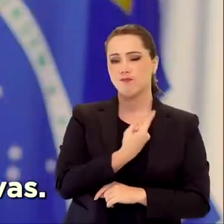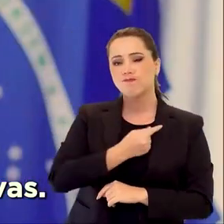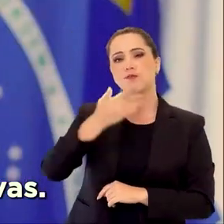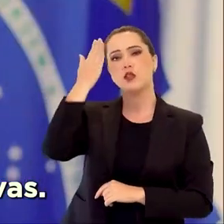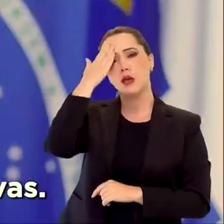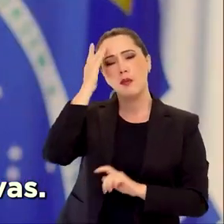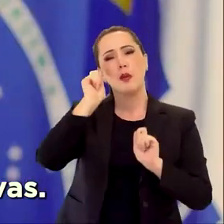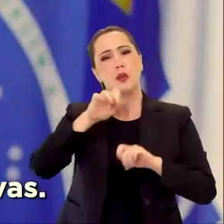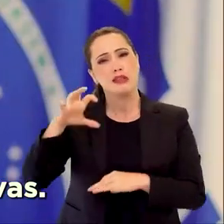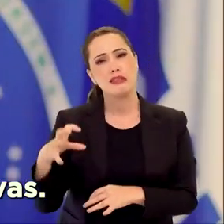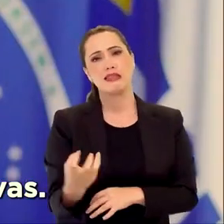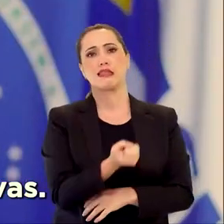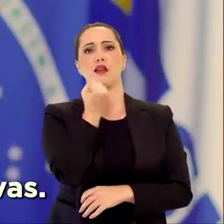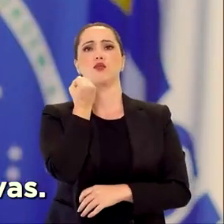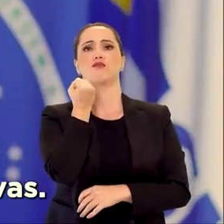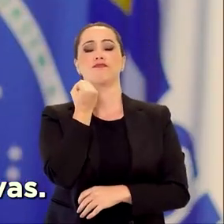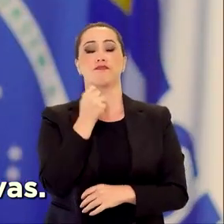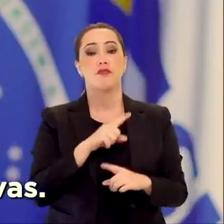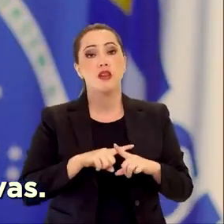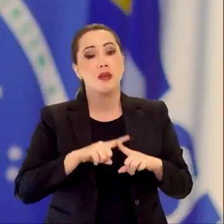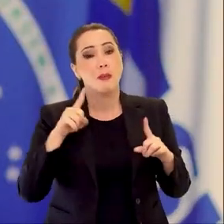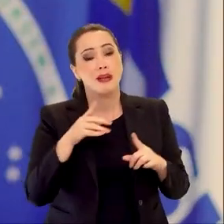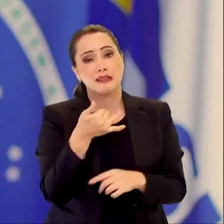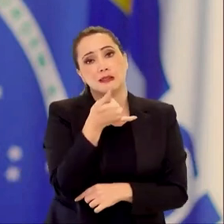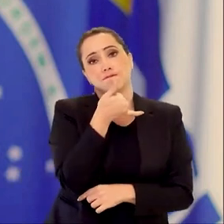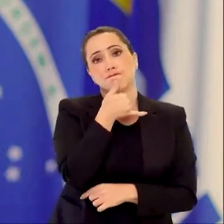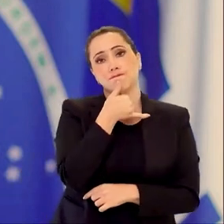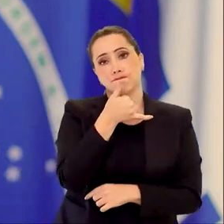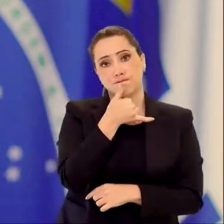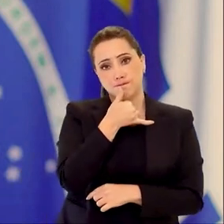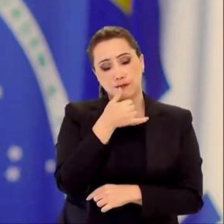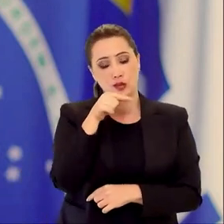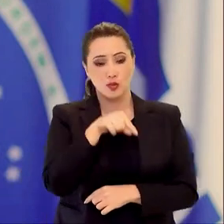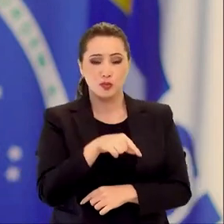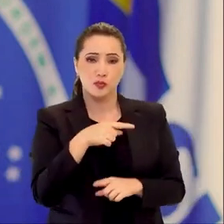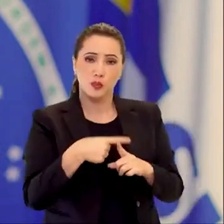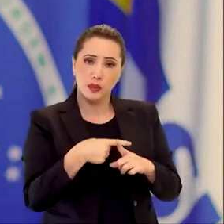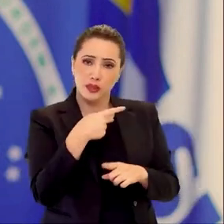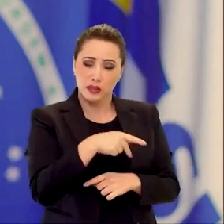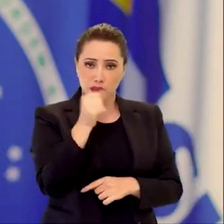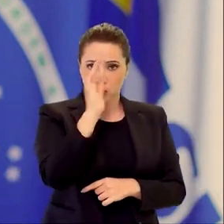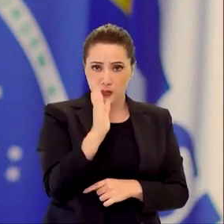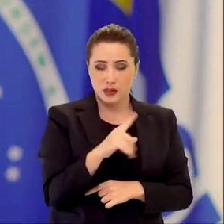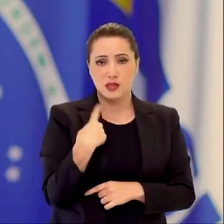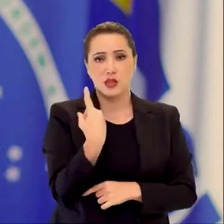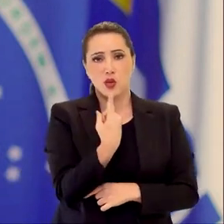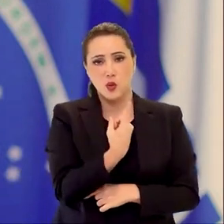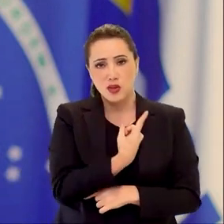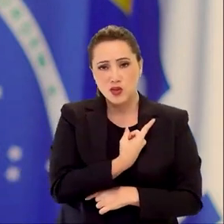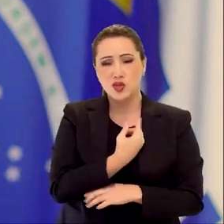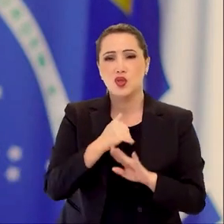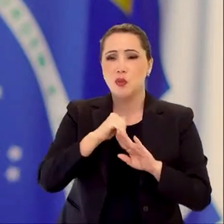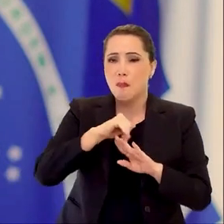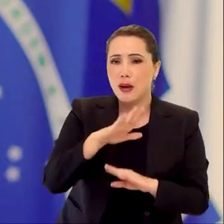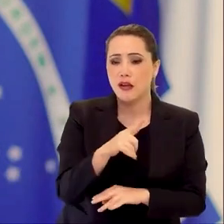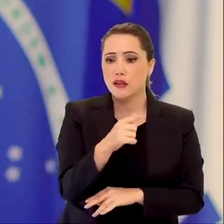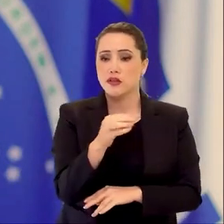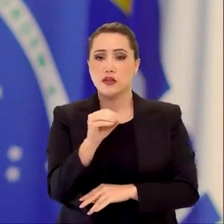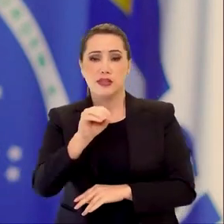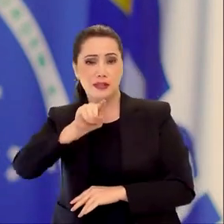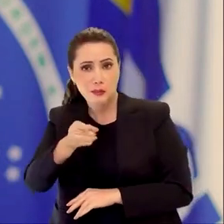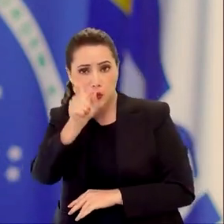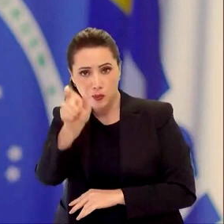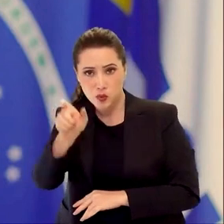que muitas poderiam ter sido salvas. Infelizmente, no Brasil, perdemos mais de 700